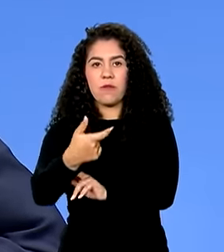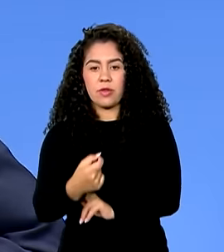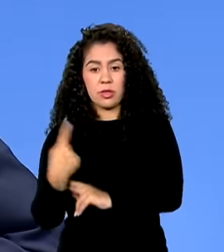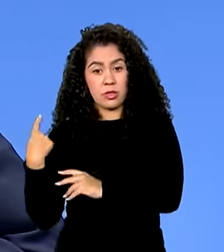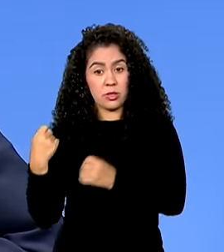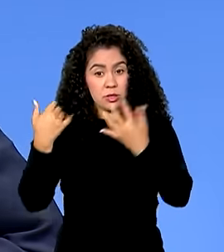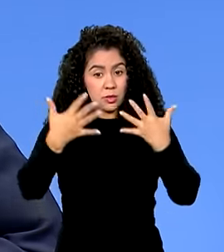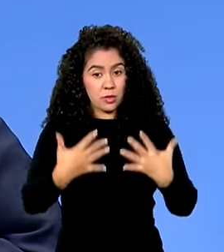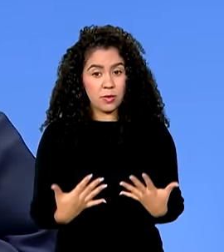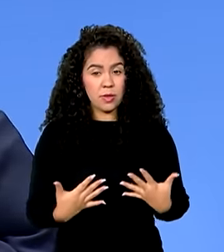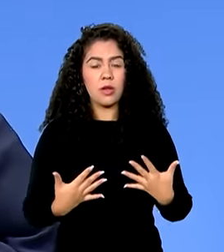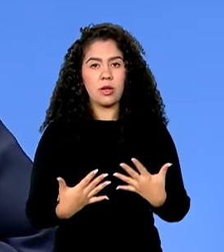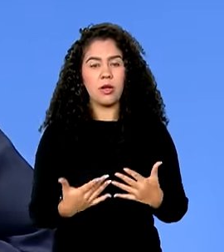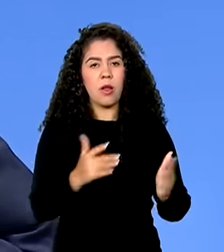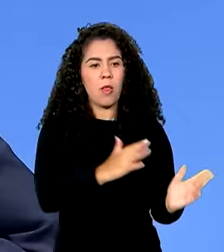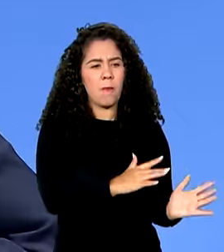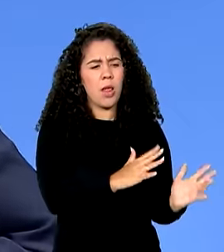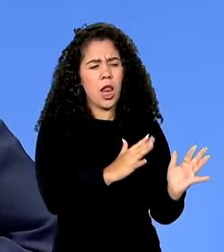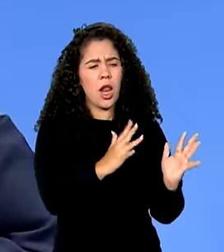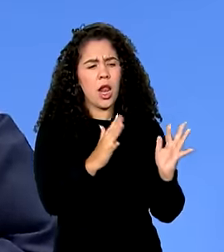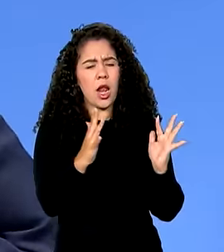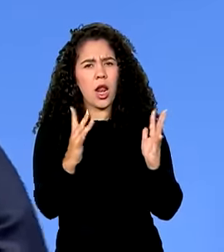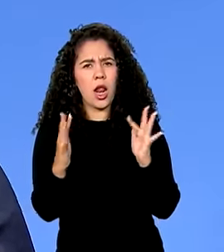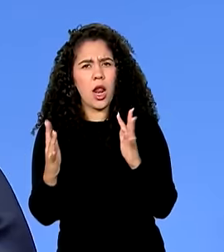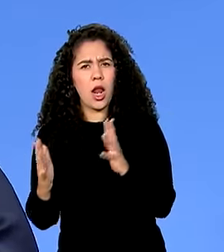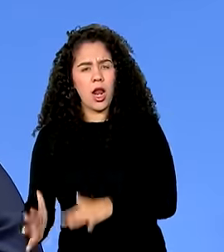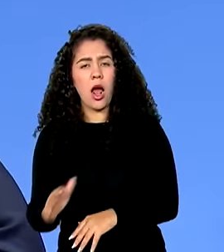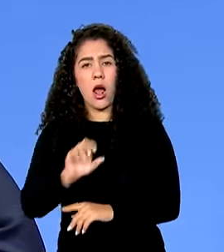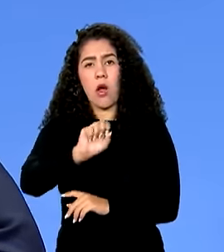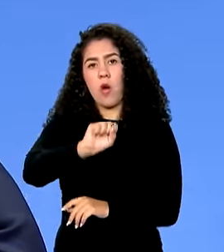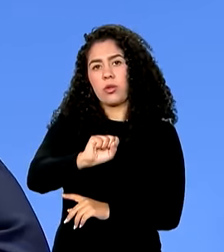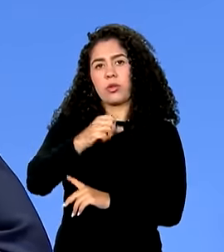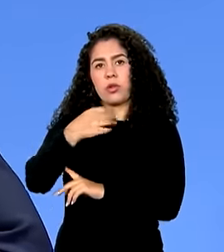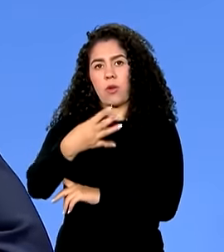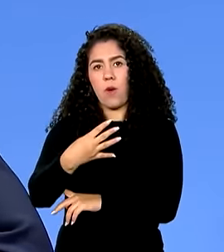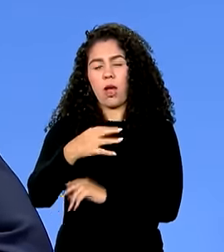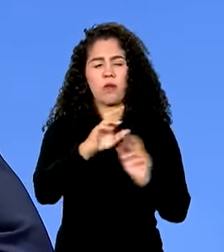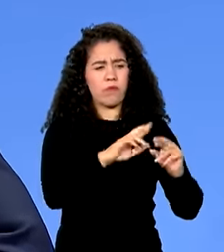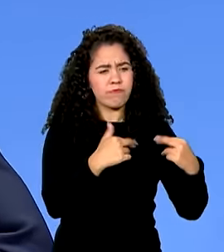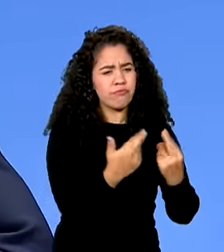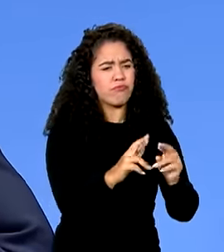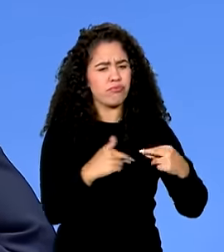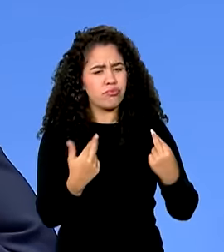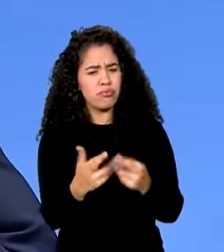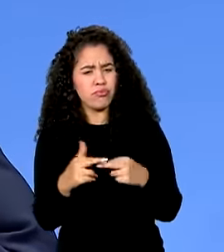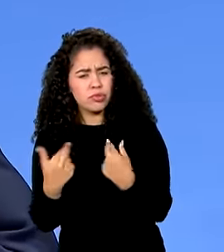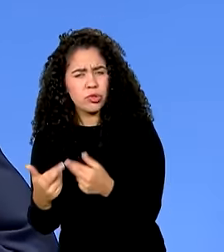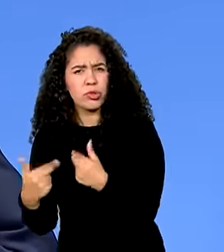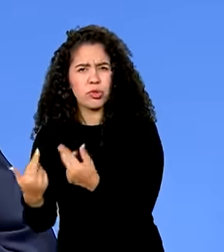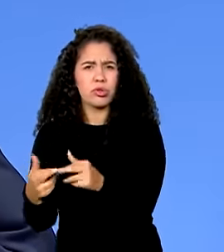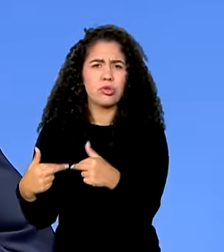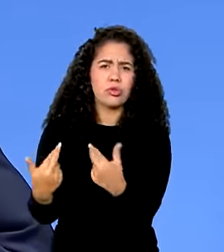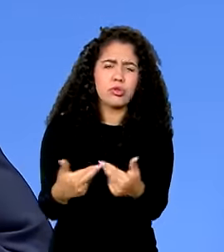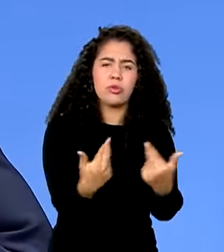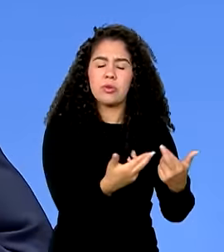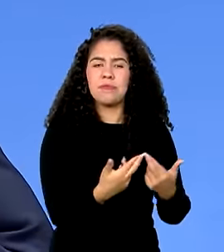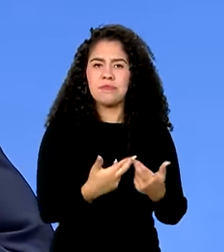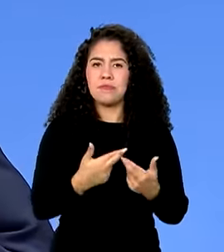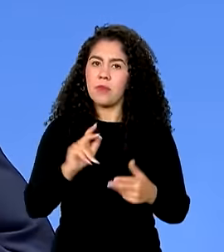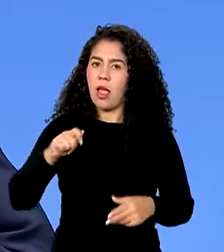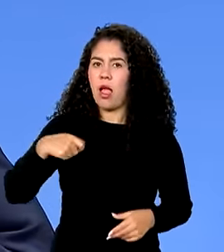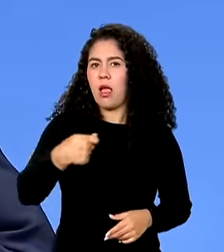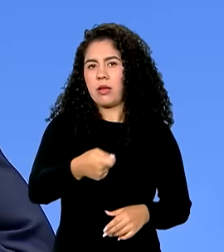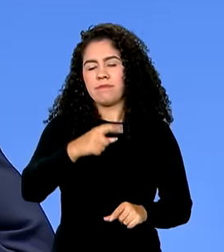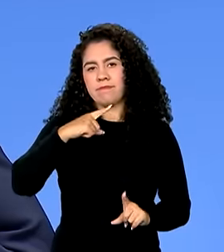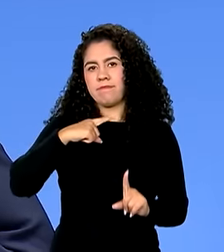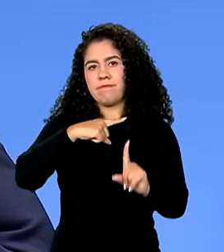esse momento G20, com essas 84 reuniões e 50 por realizar, eu acho que um balanço positivo em relação